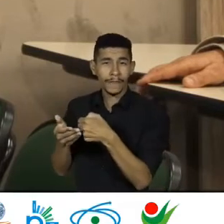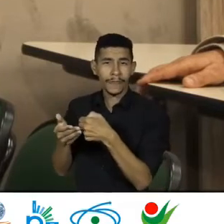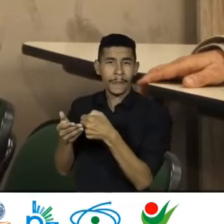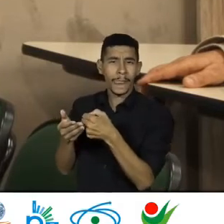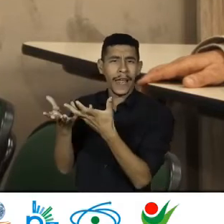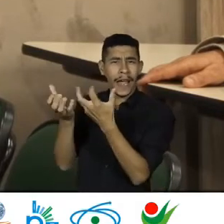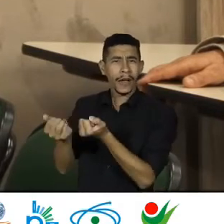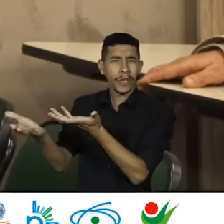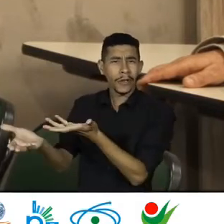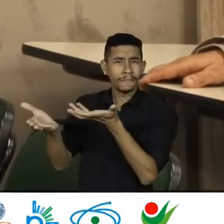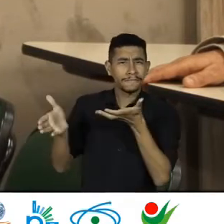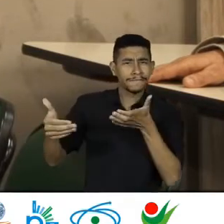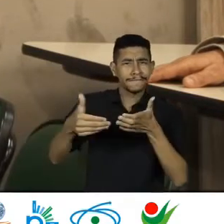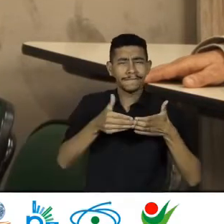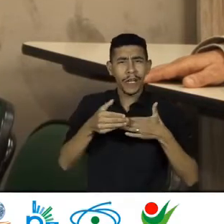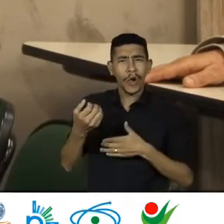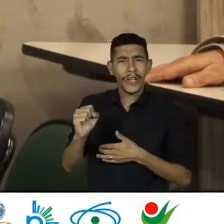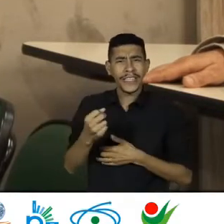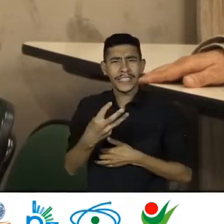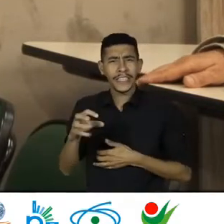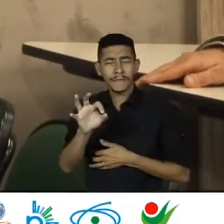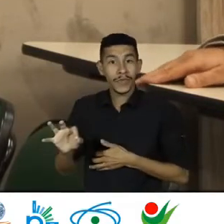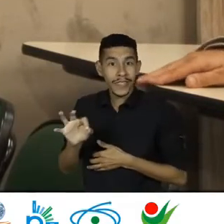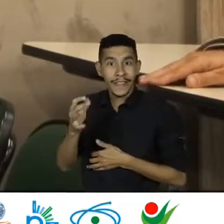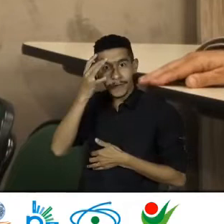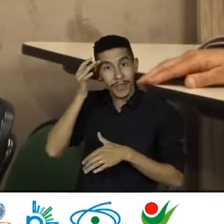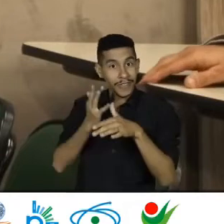situação De refúgio Esse dado Reforça a visão